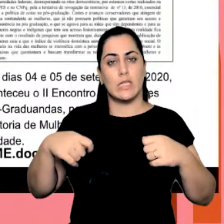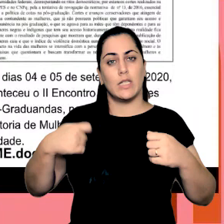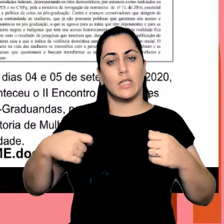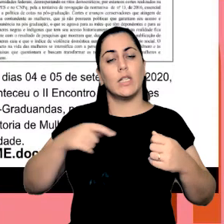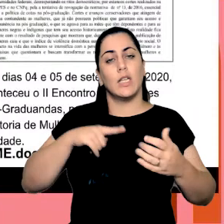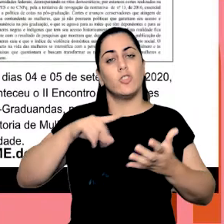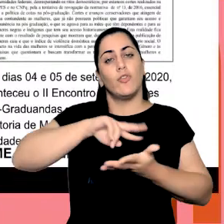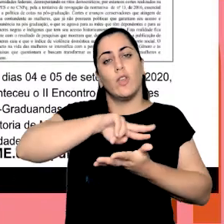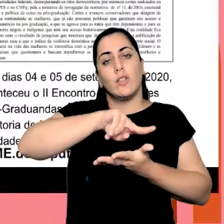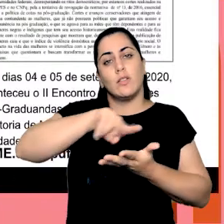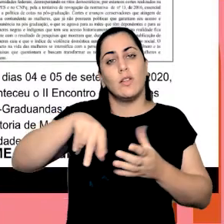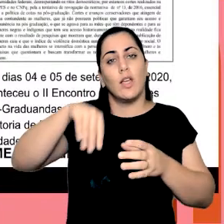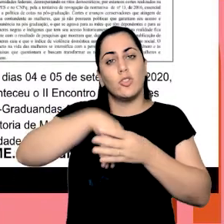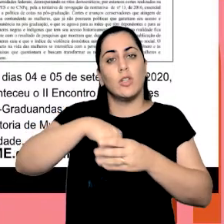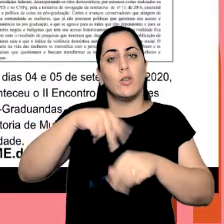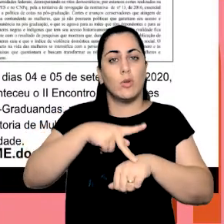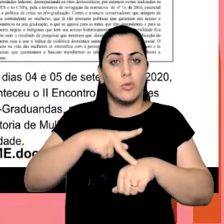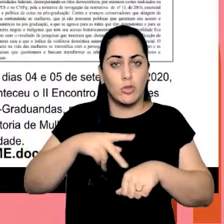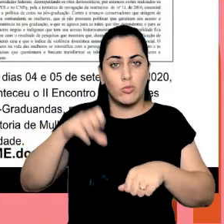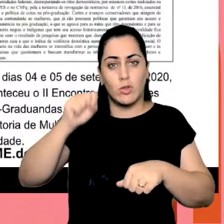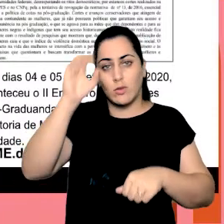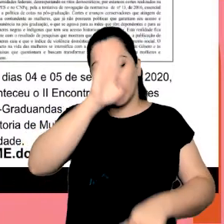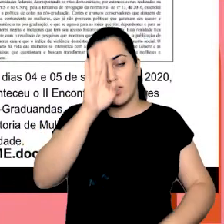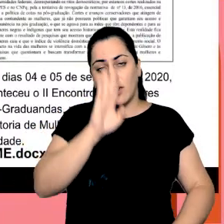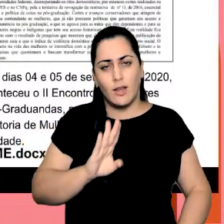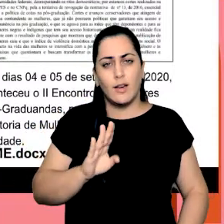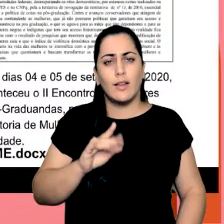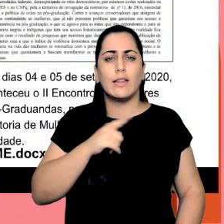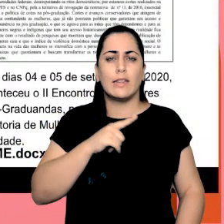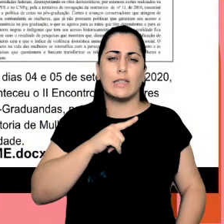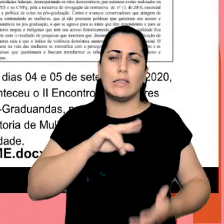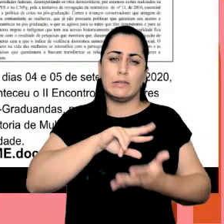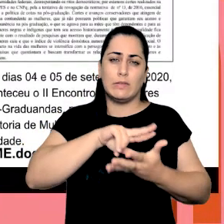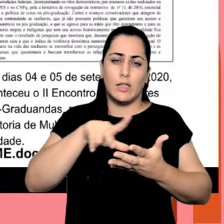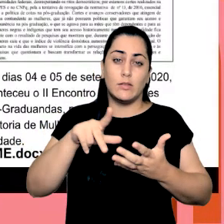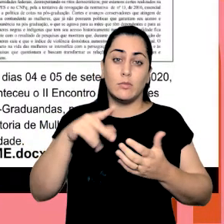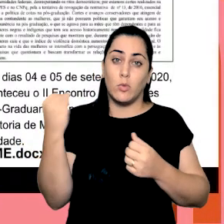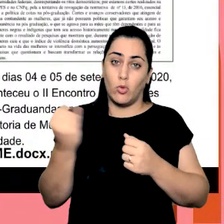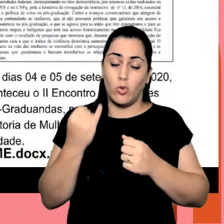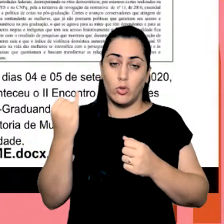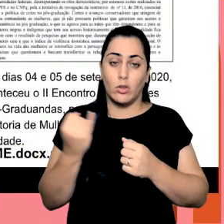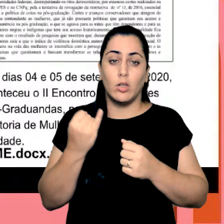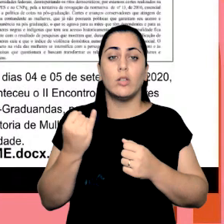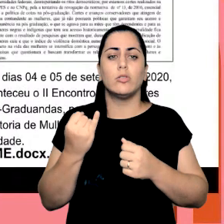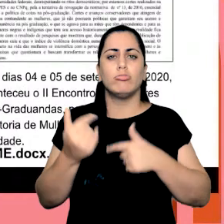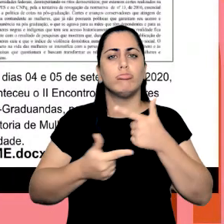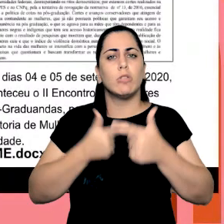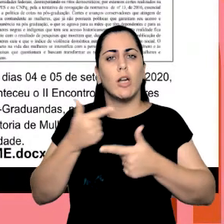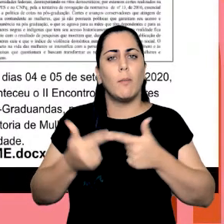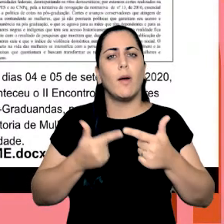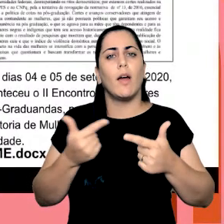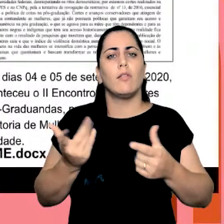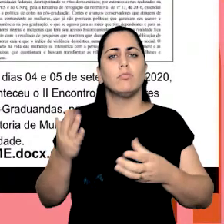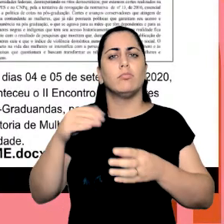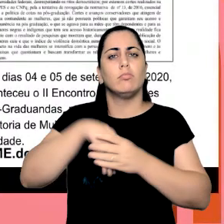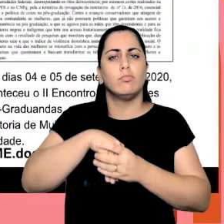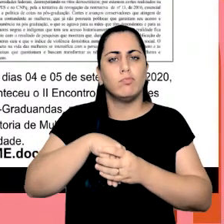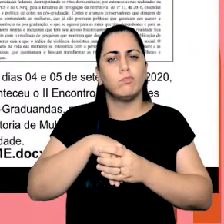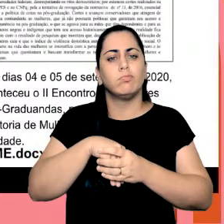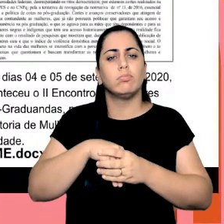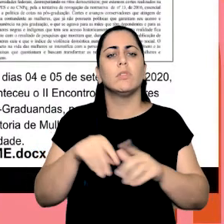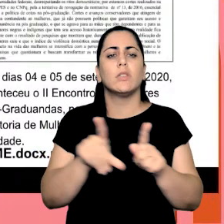diversidade dentro da pós-graduação brasileira e tem vários recortes importantes ações afirmativas de pertencimento